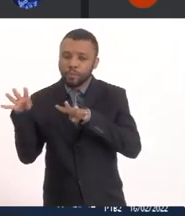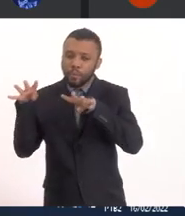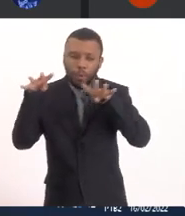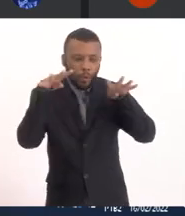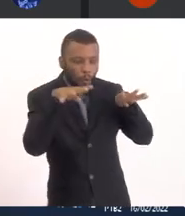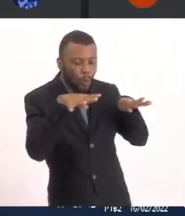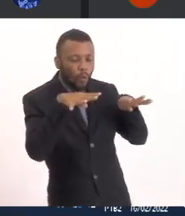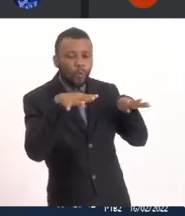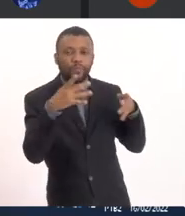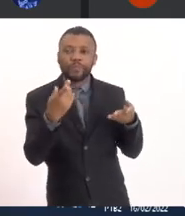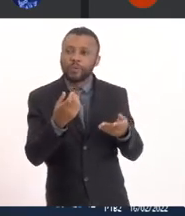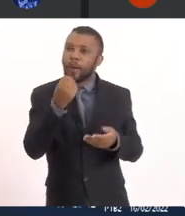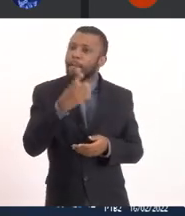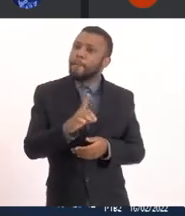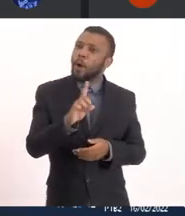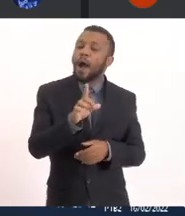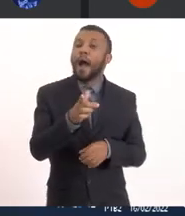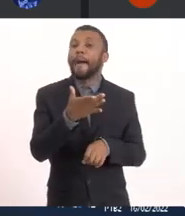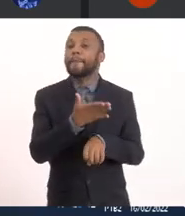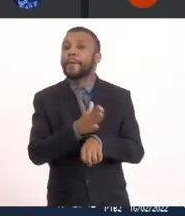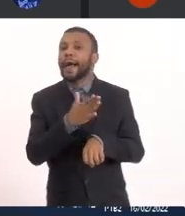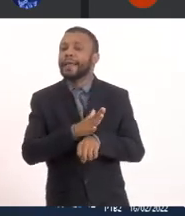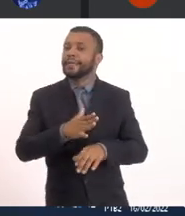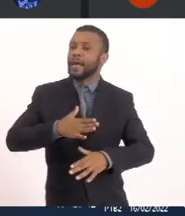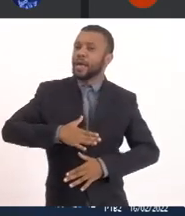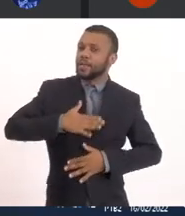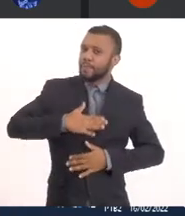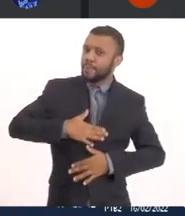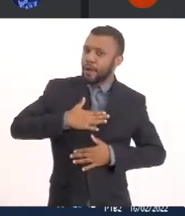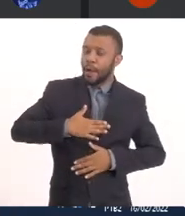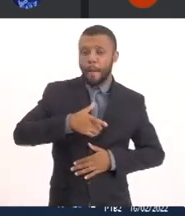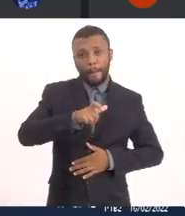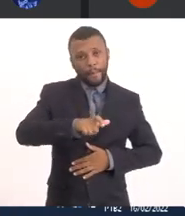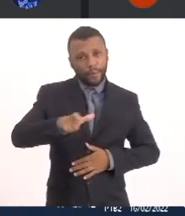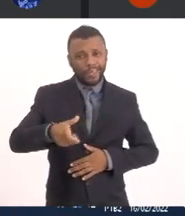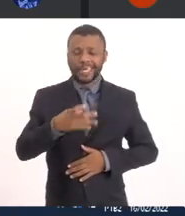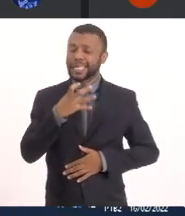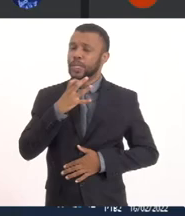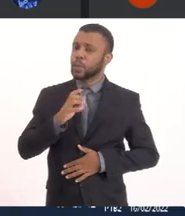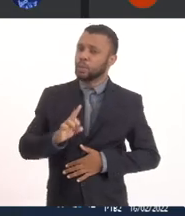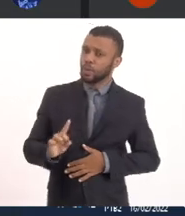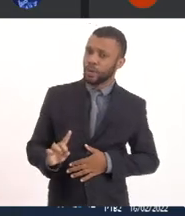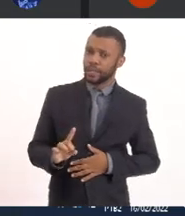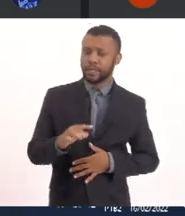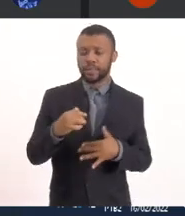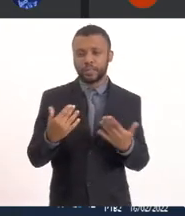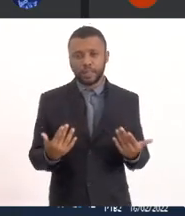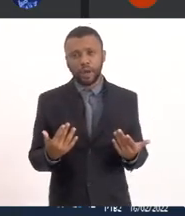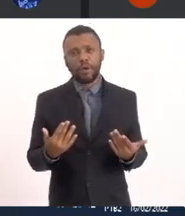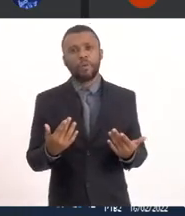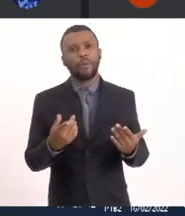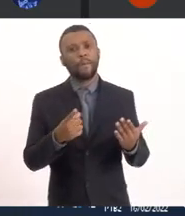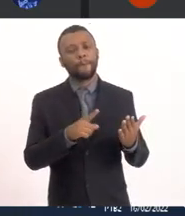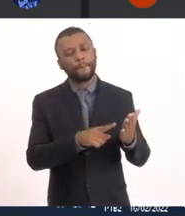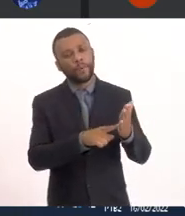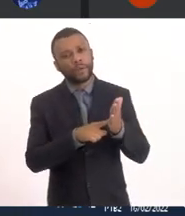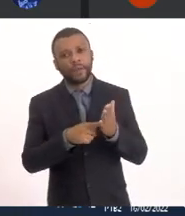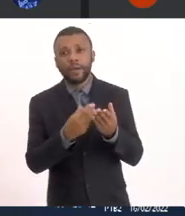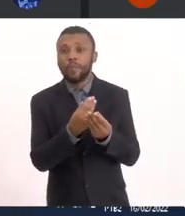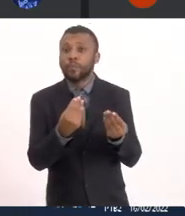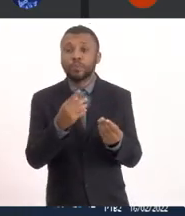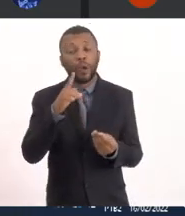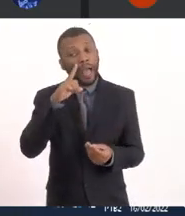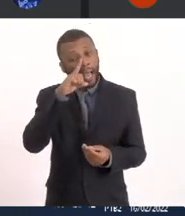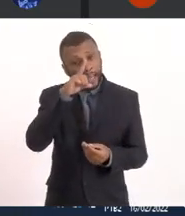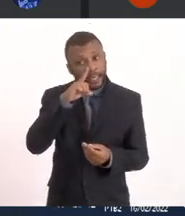A prática De banho Para aqueles Que não a conhecem Então Traria muito Muito Risco